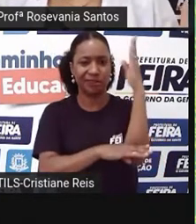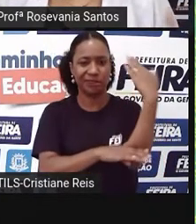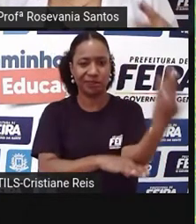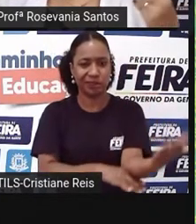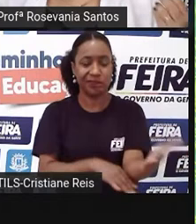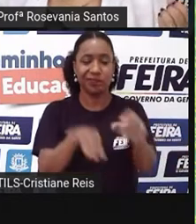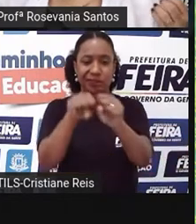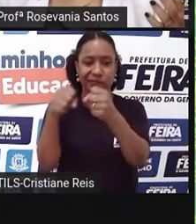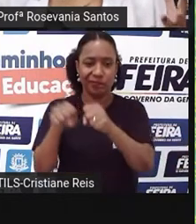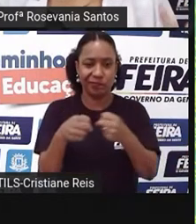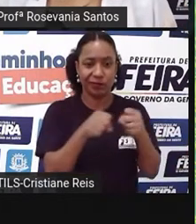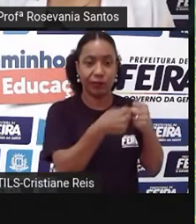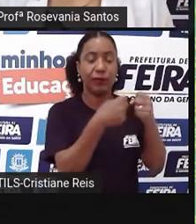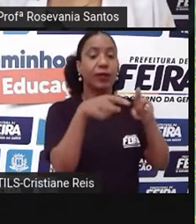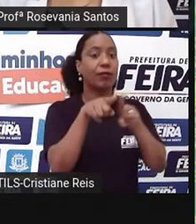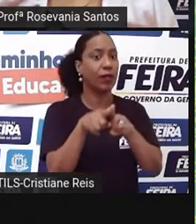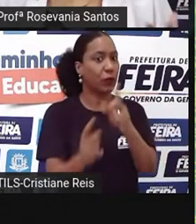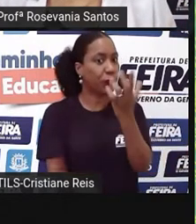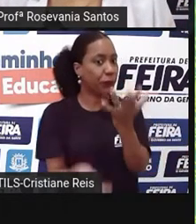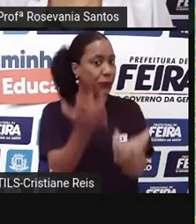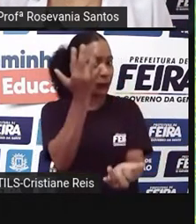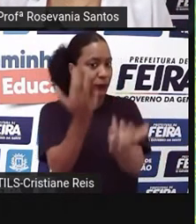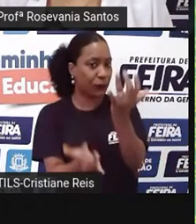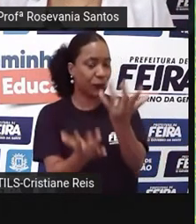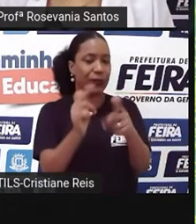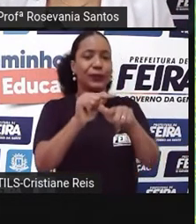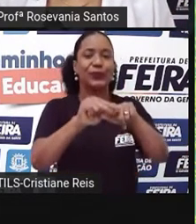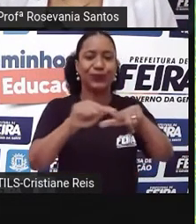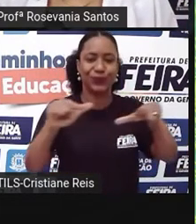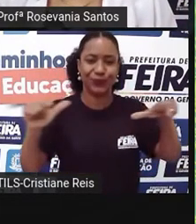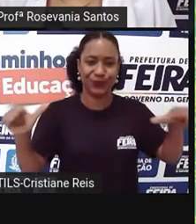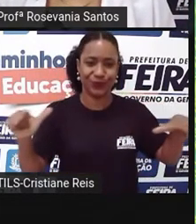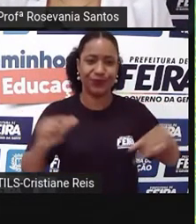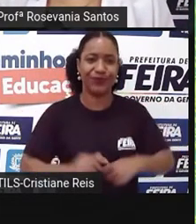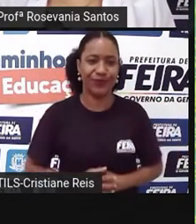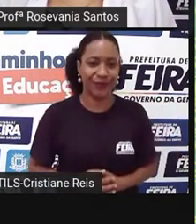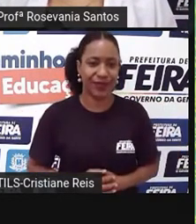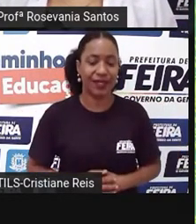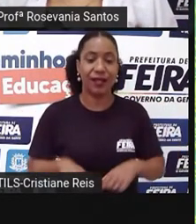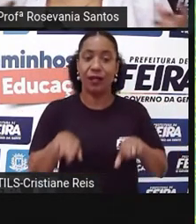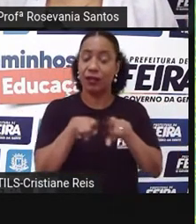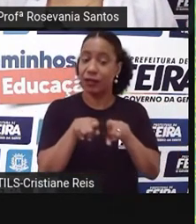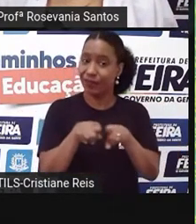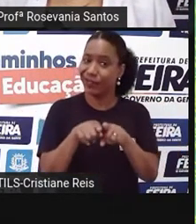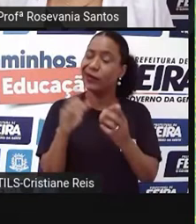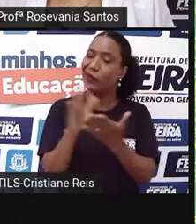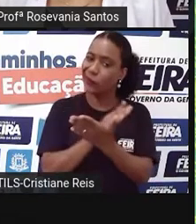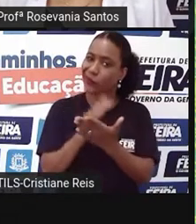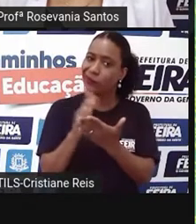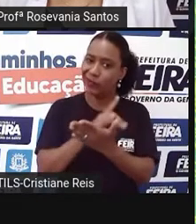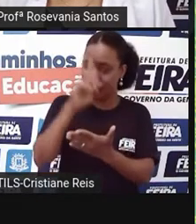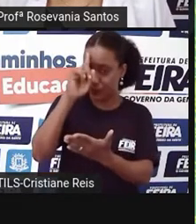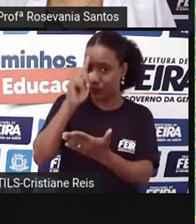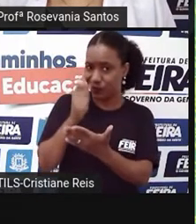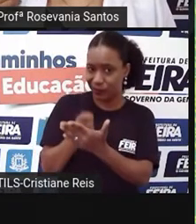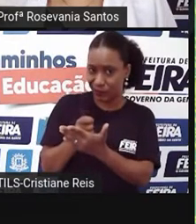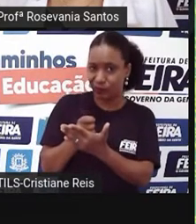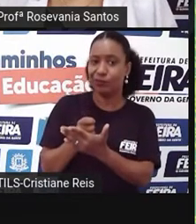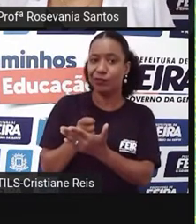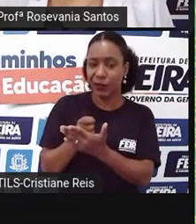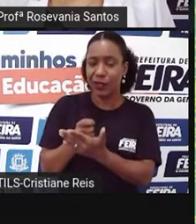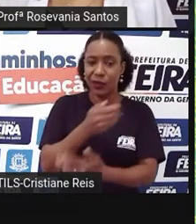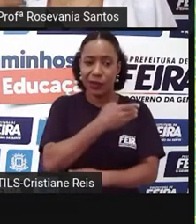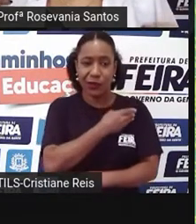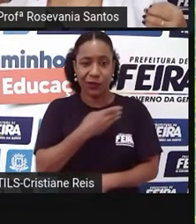direto processo, digamos assim, tipo racionamento de atitudes, né, que o governo toma pra reduzir um pouco o gasto de água,